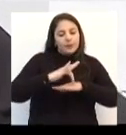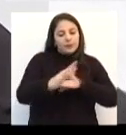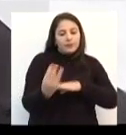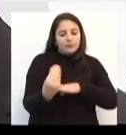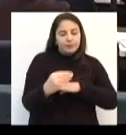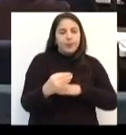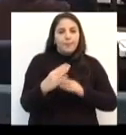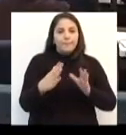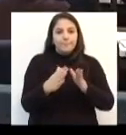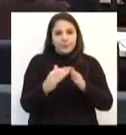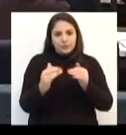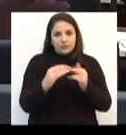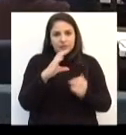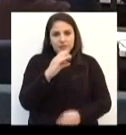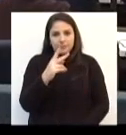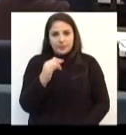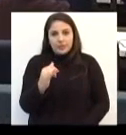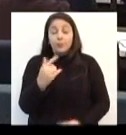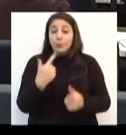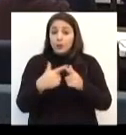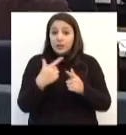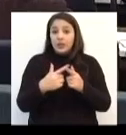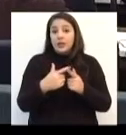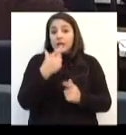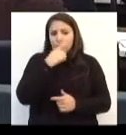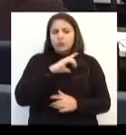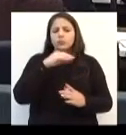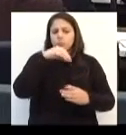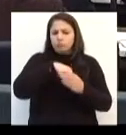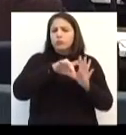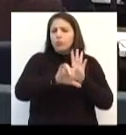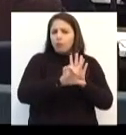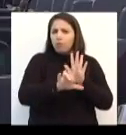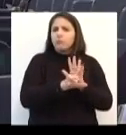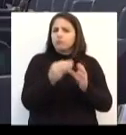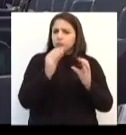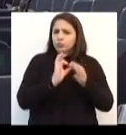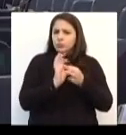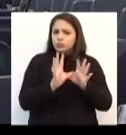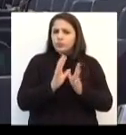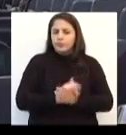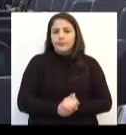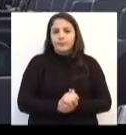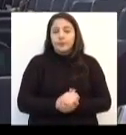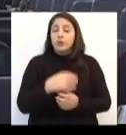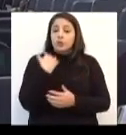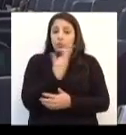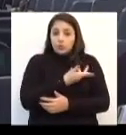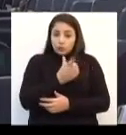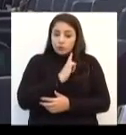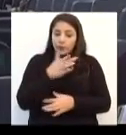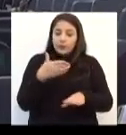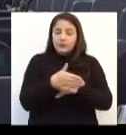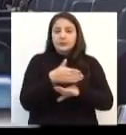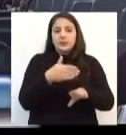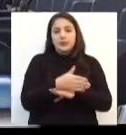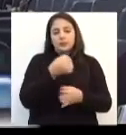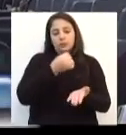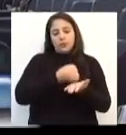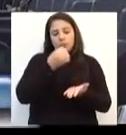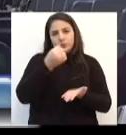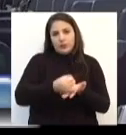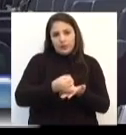pedido, já que, segundo ele, havia toda a legalidade necessária. Porque nós tivemos acesso ao